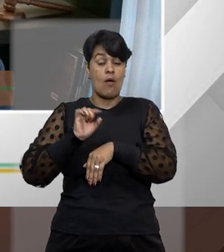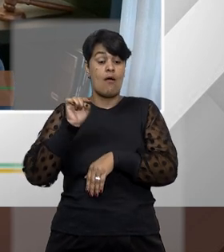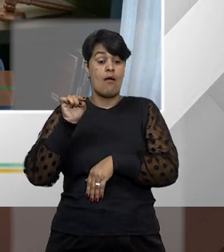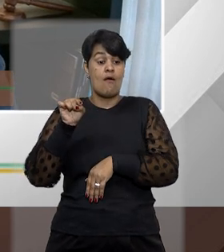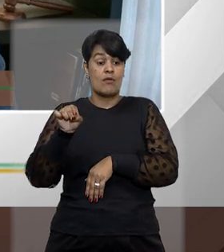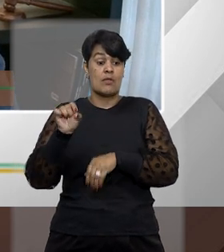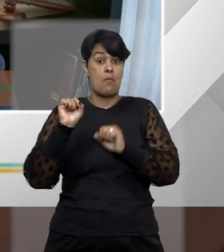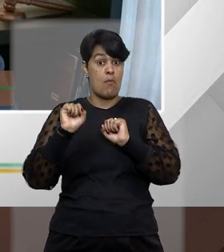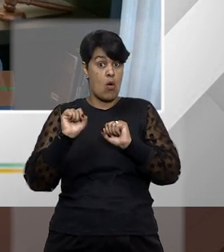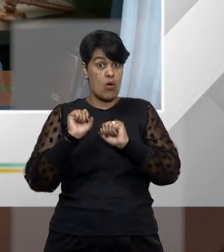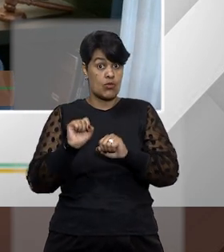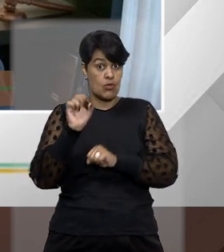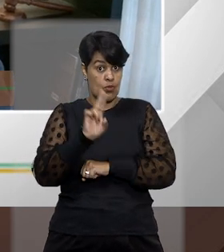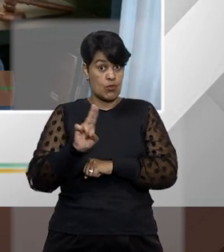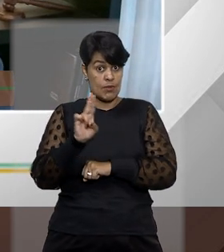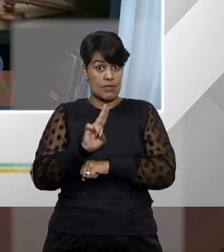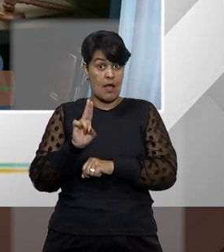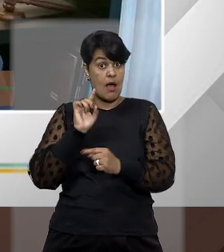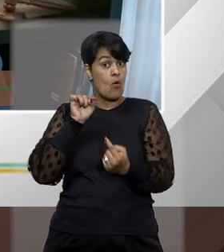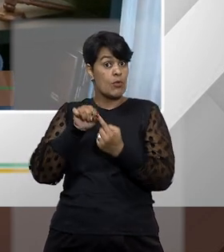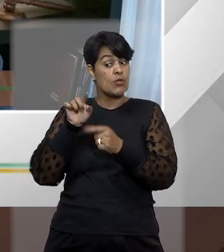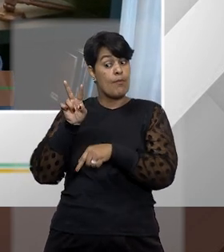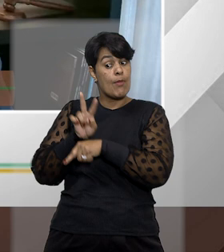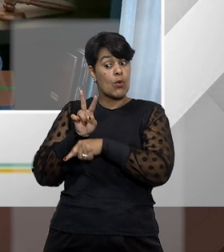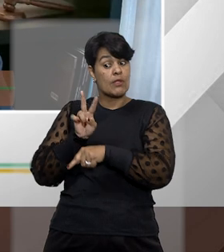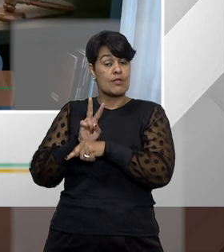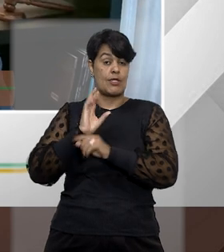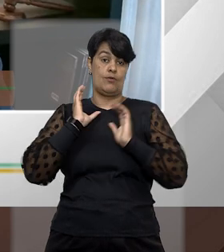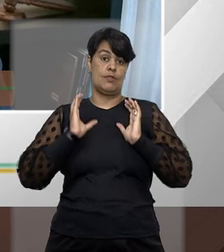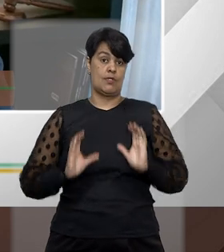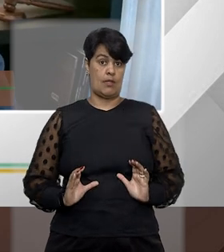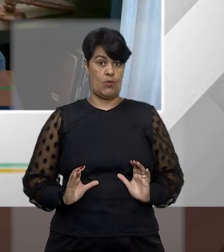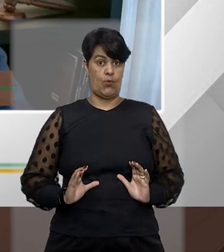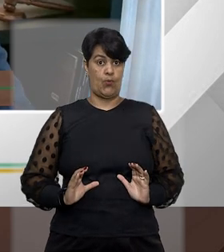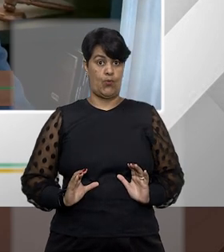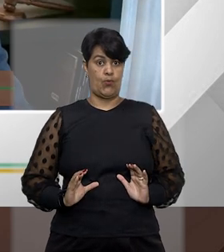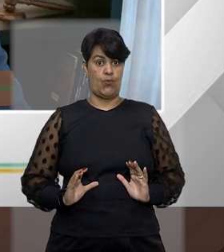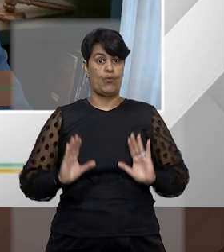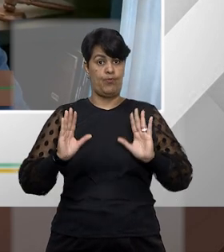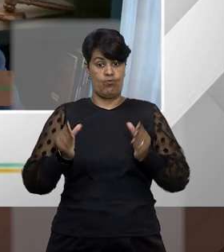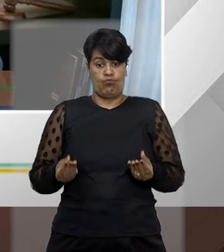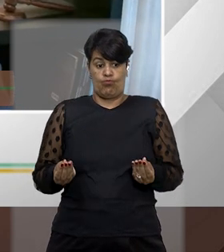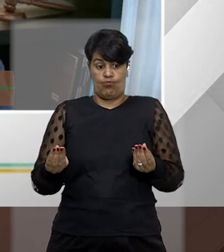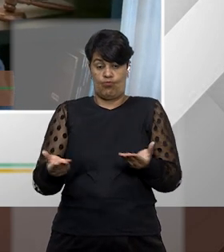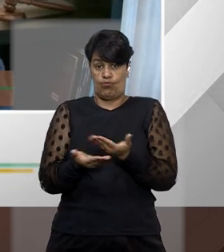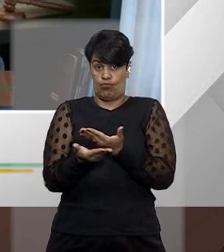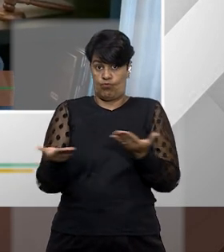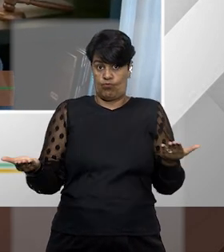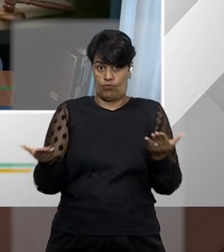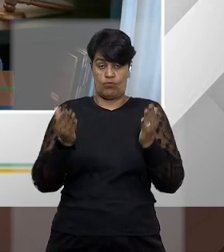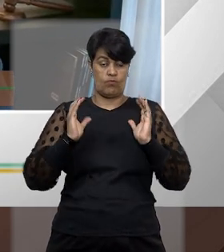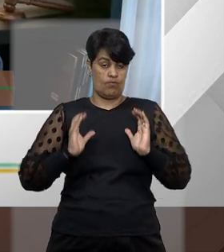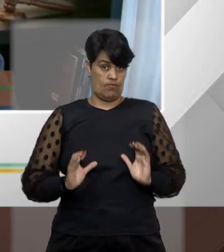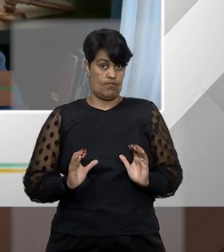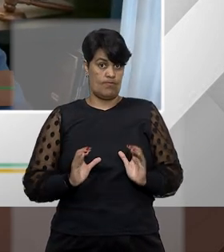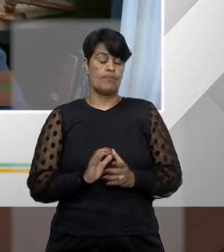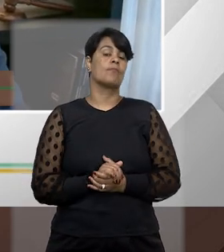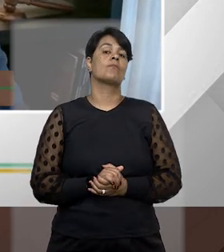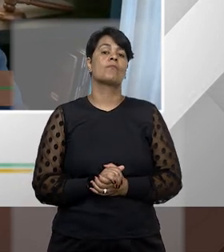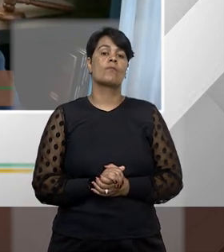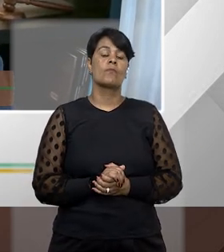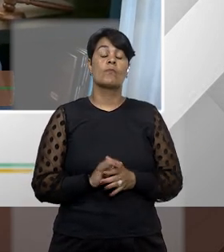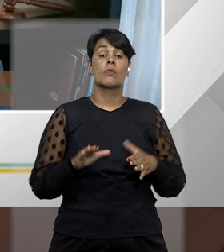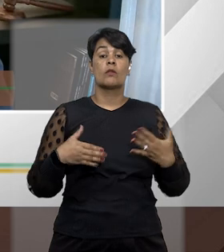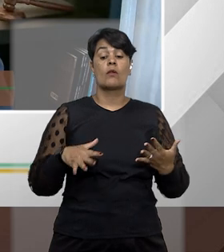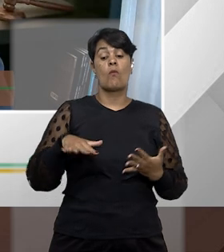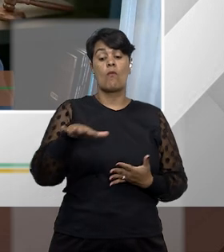para proteger o cidadão. Então, é um instrumento processual a serviço do cidadão para que, no